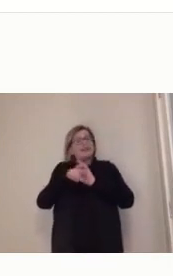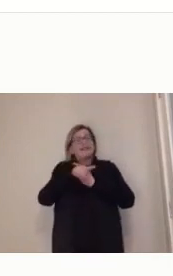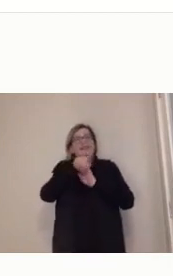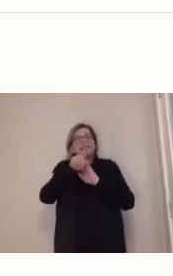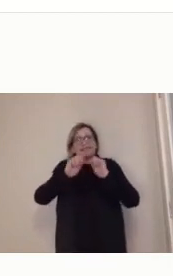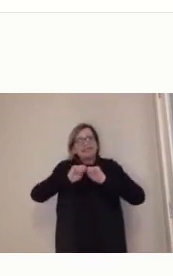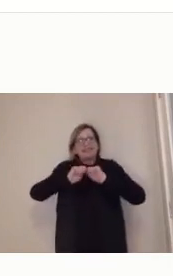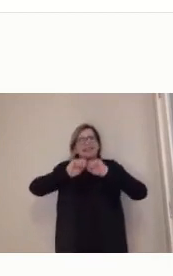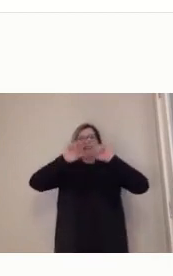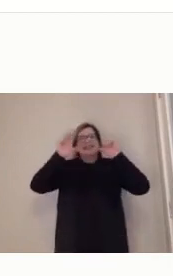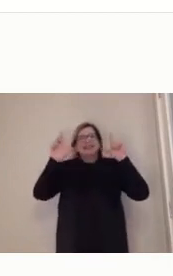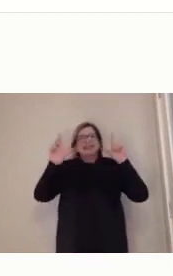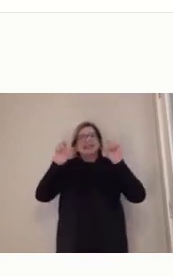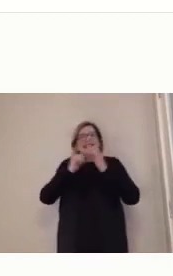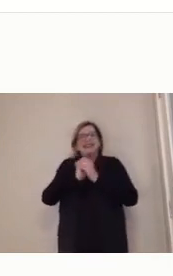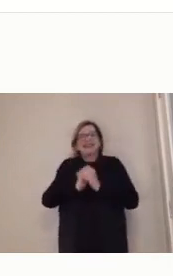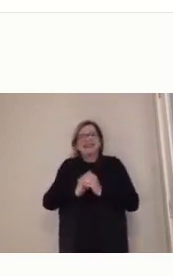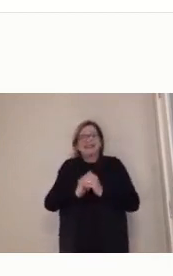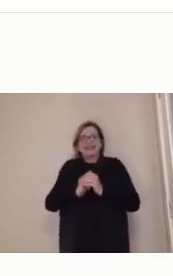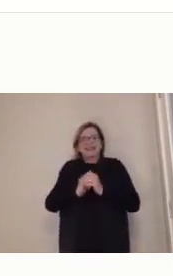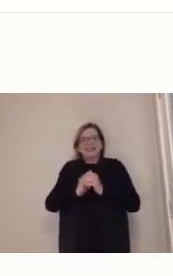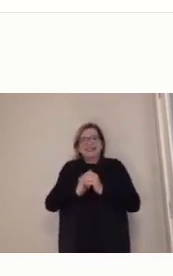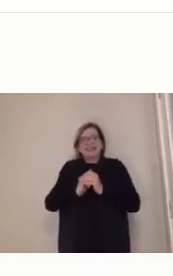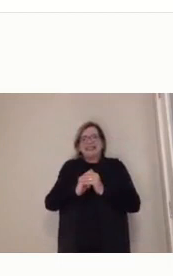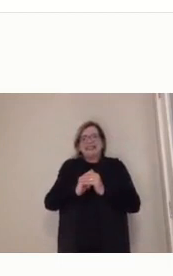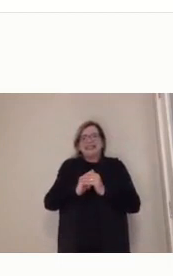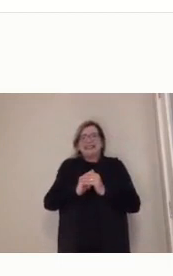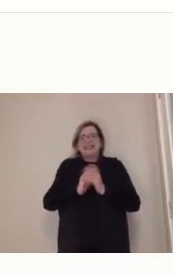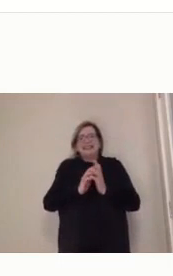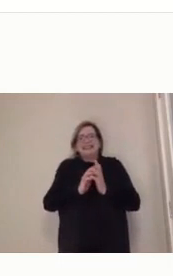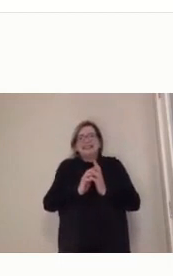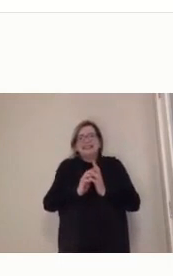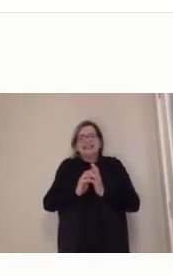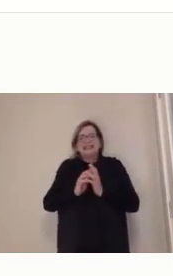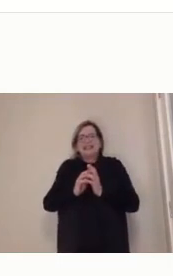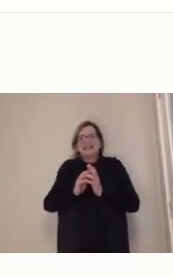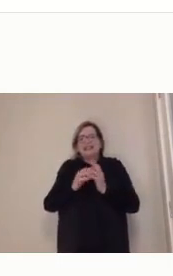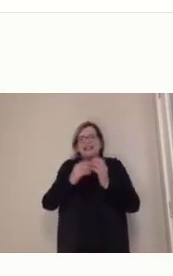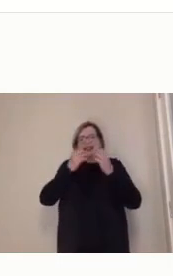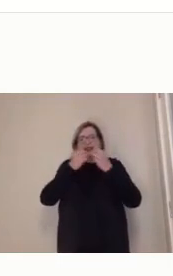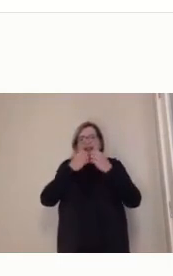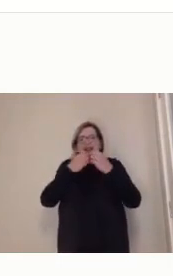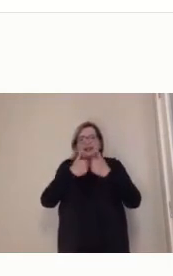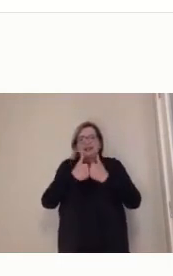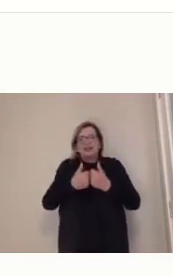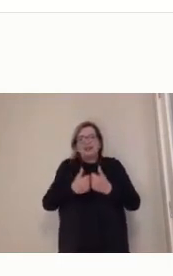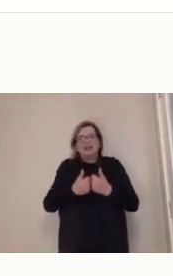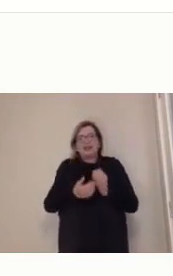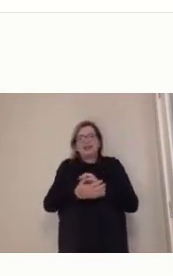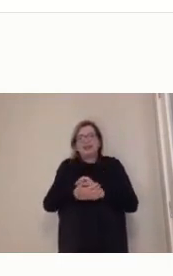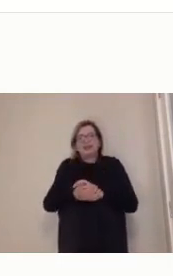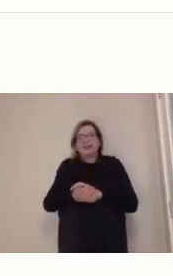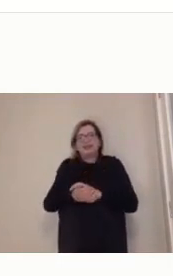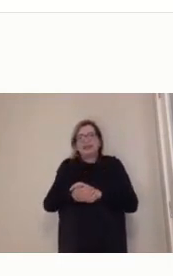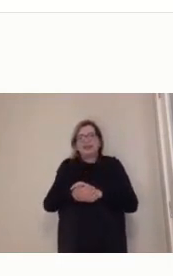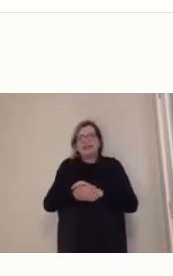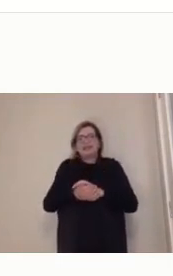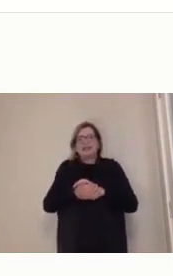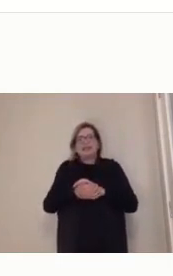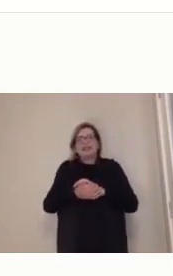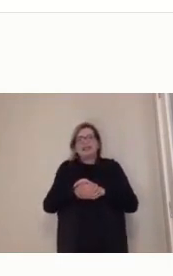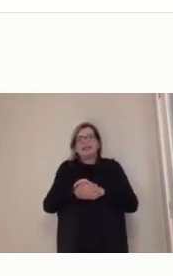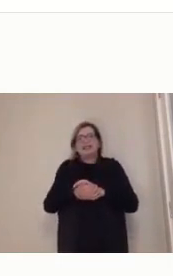áudio esteja voltada ao normal. Verdade, Tatiana, né? A Bárcia era o nosso único recurso.